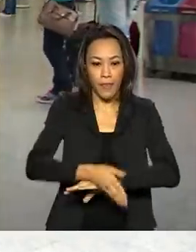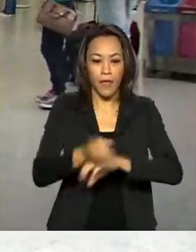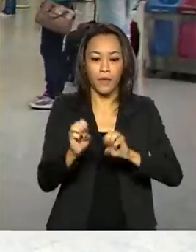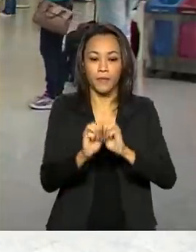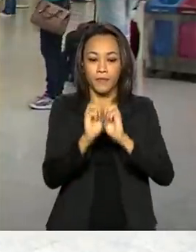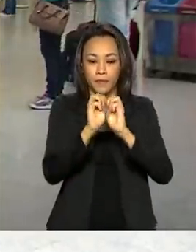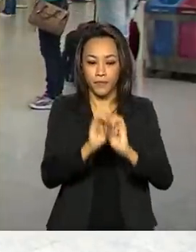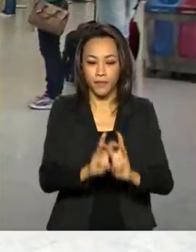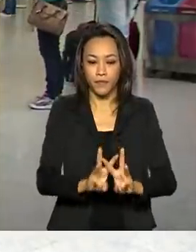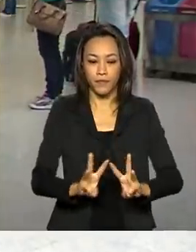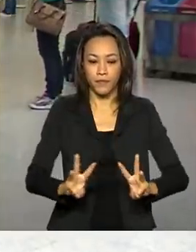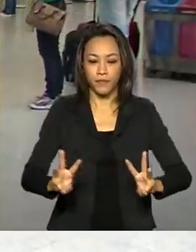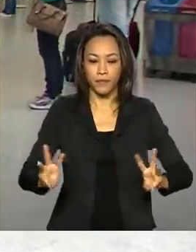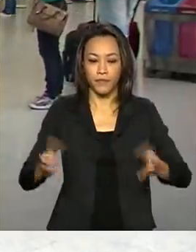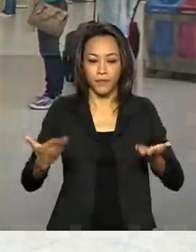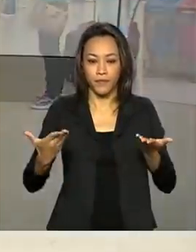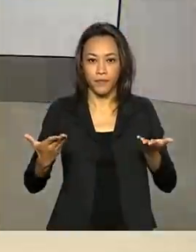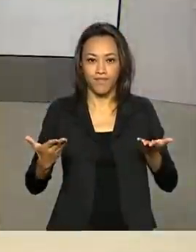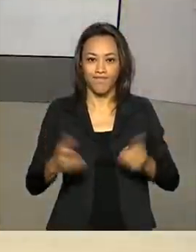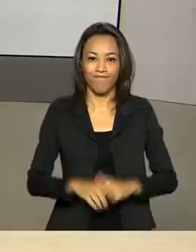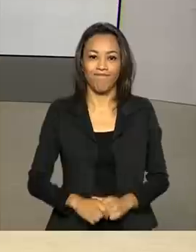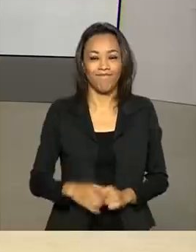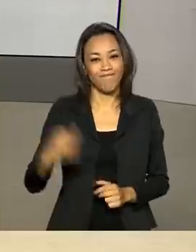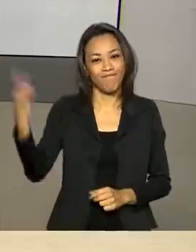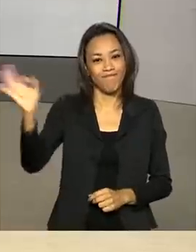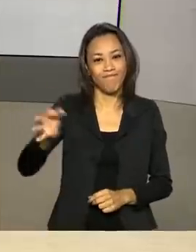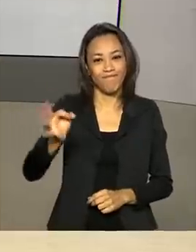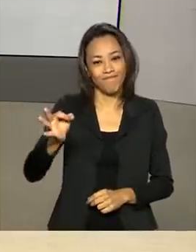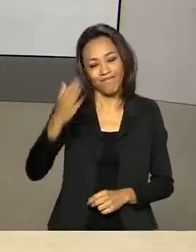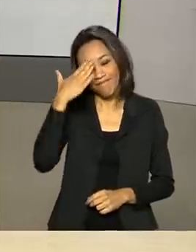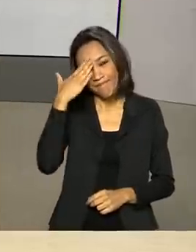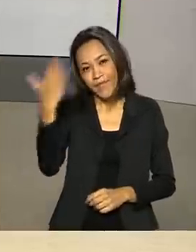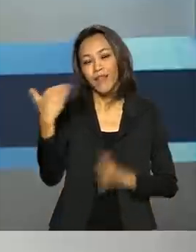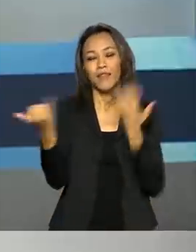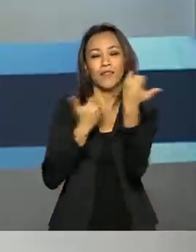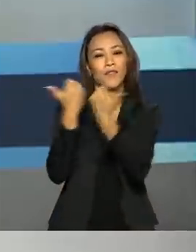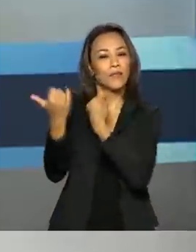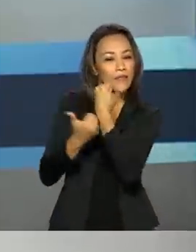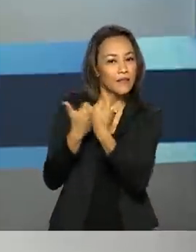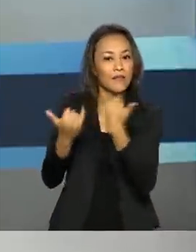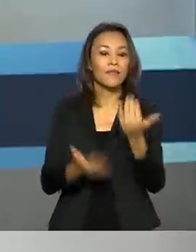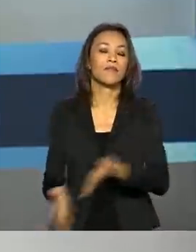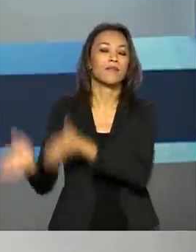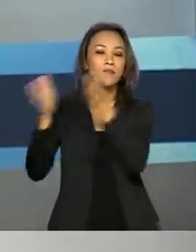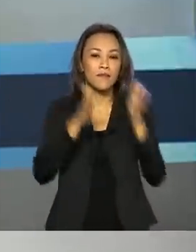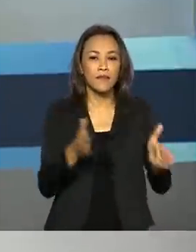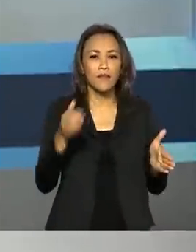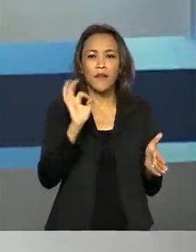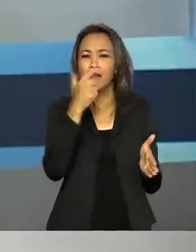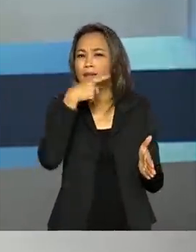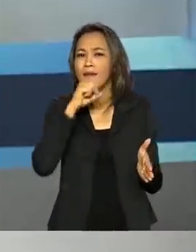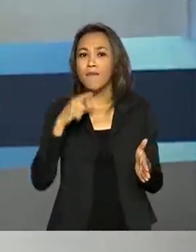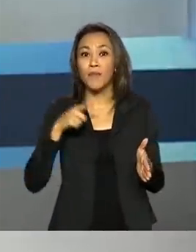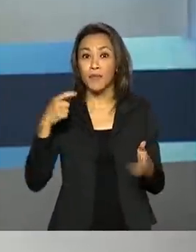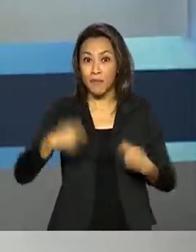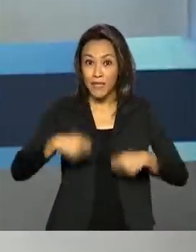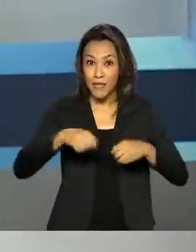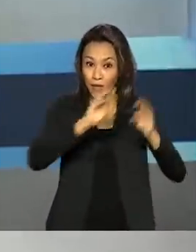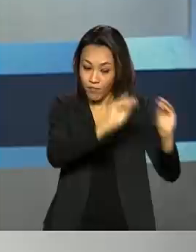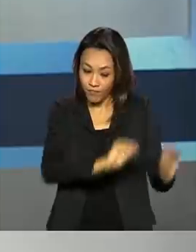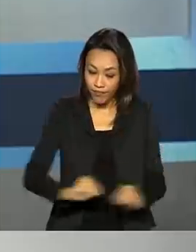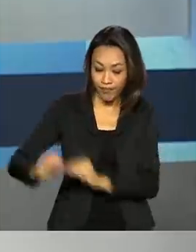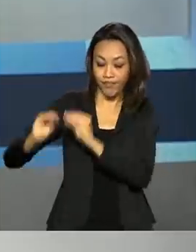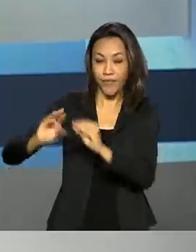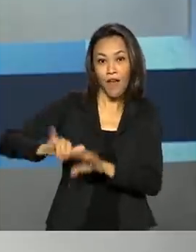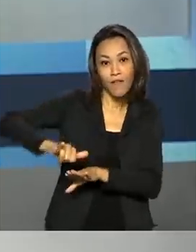barra Anvisa. Renata. Perfeito, Alessandra. Obrigada pelas suas informações. E olha quem teve que adiar uma viagem de avião